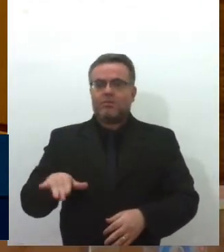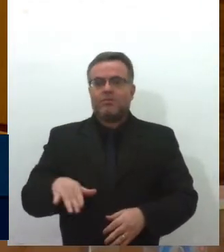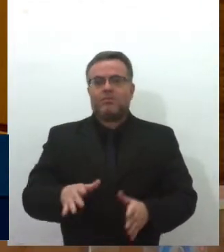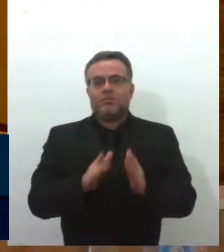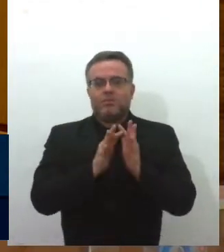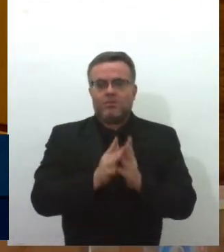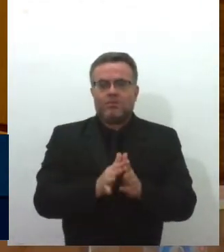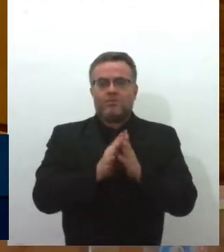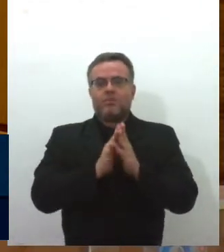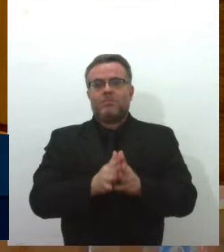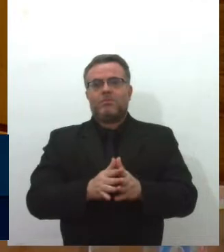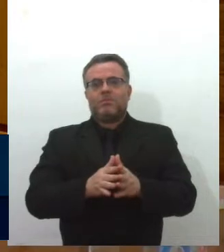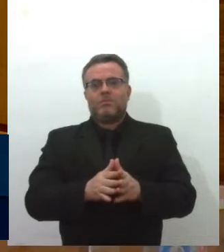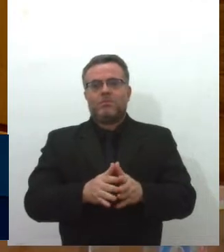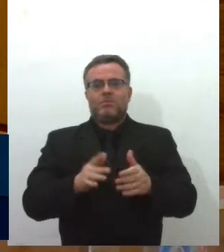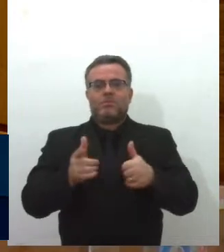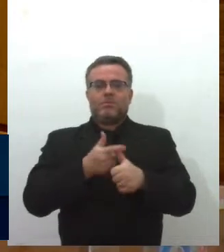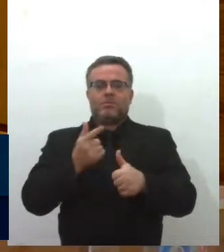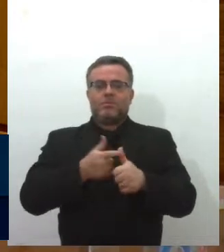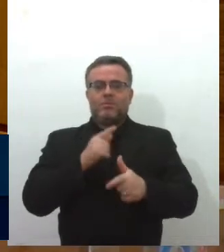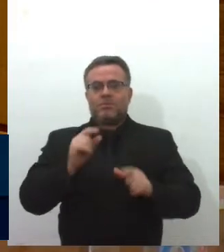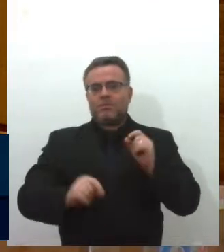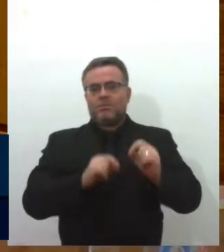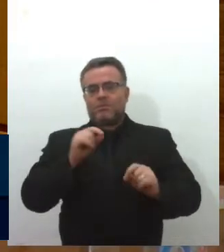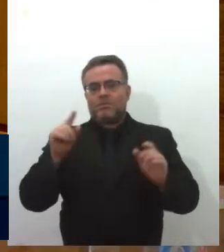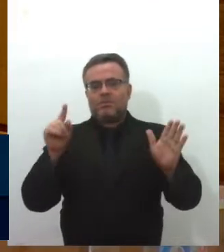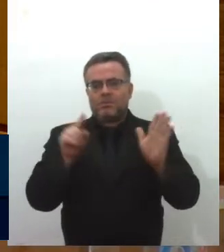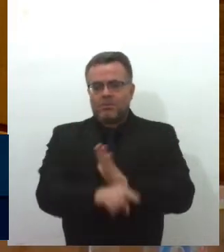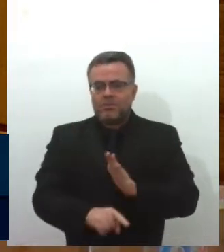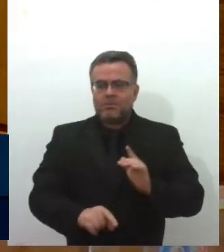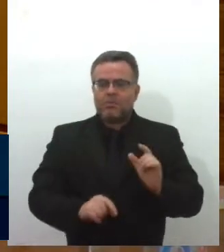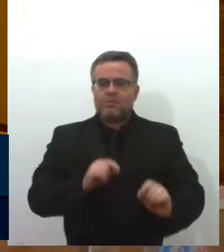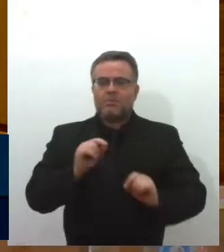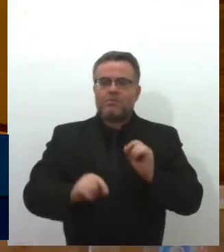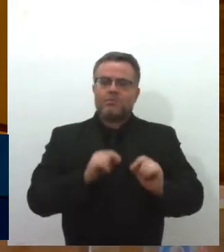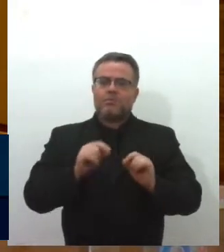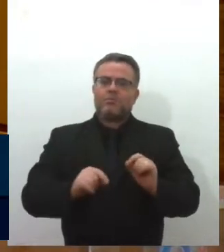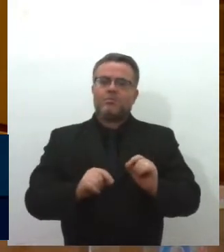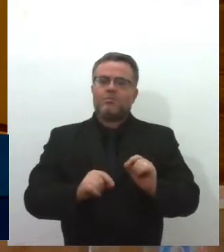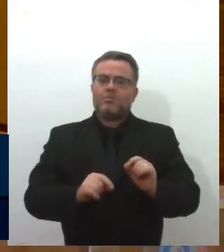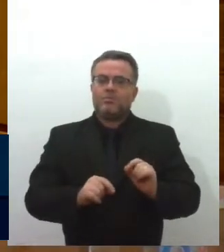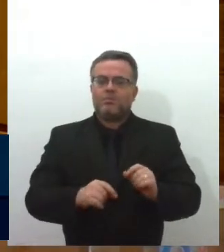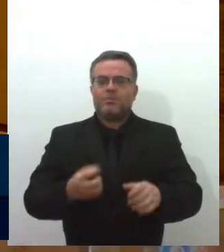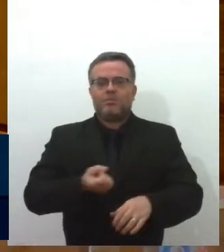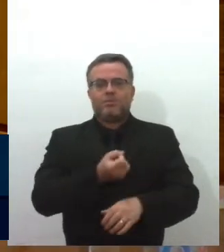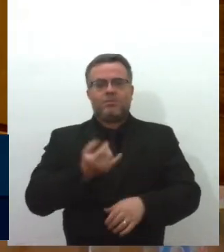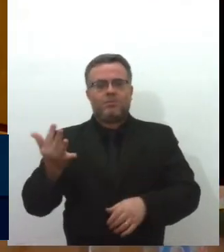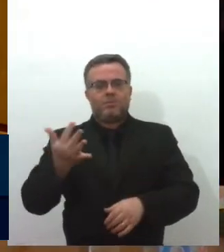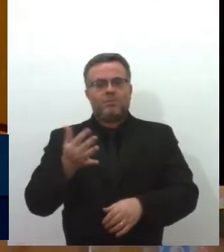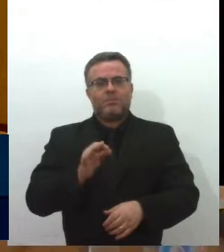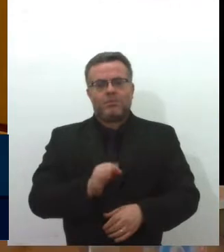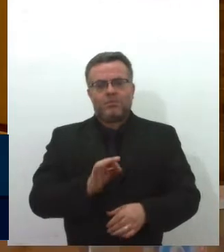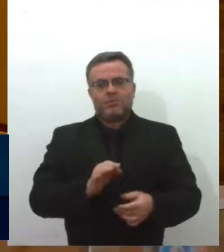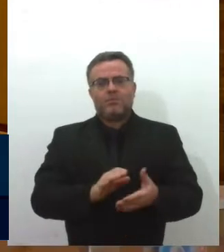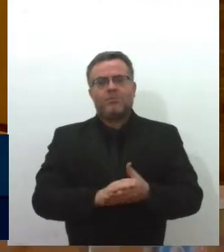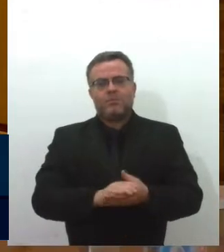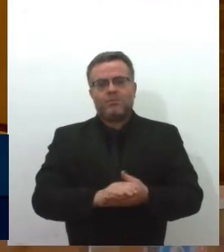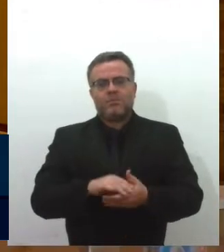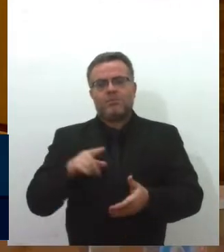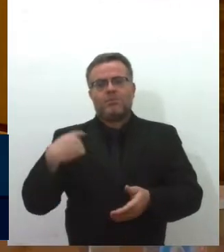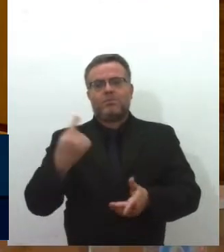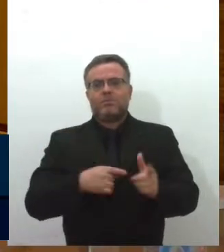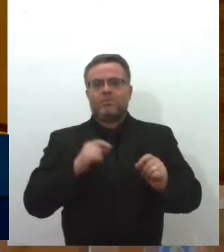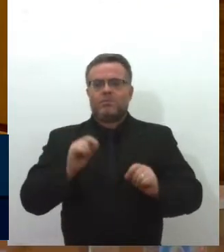primeira pergunta que me foi feita foram quantos são. E nós,